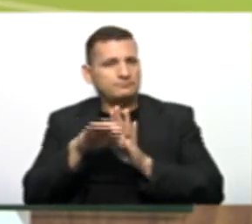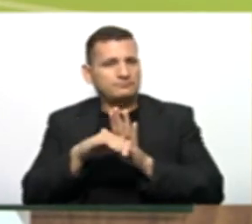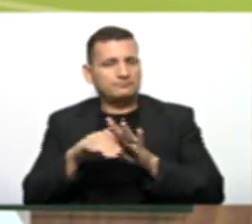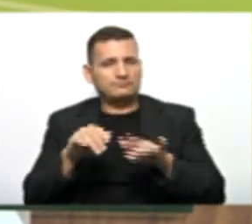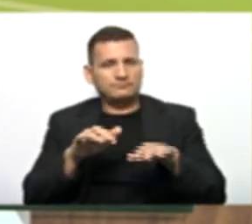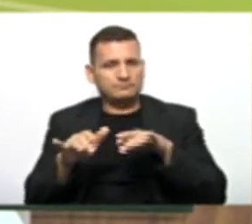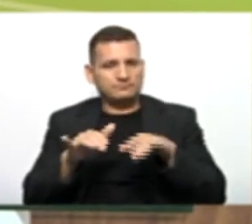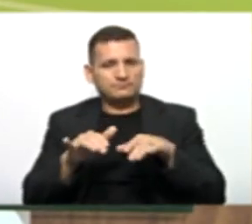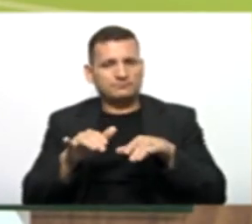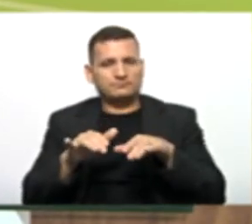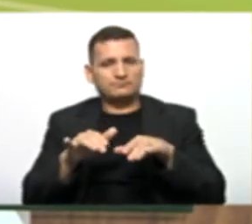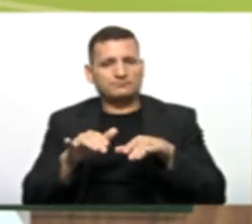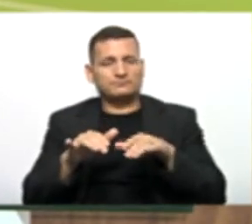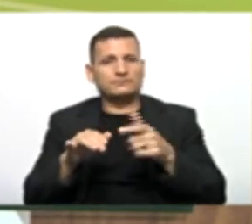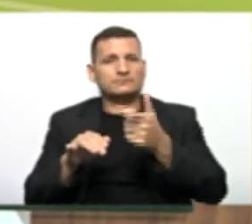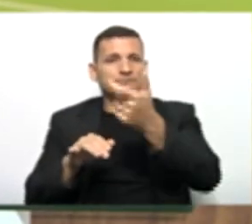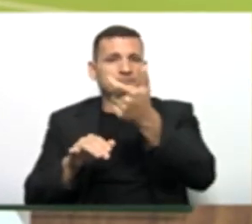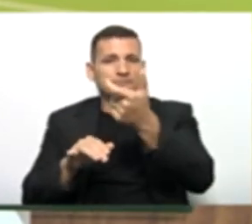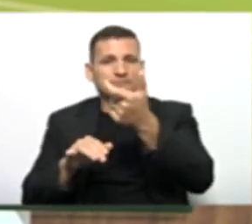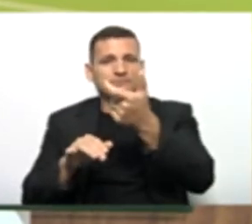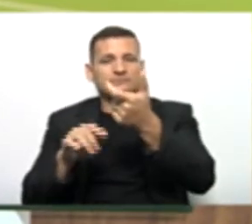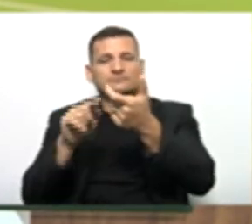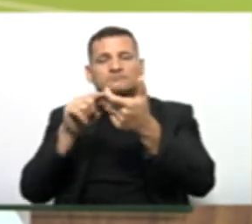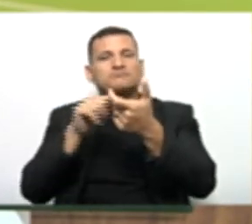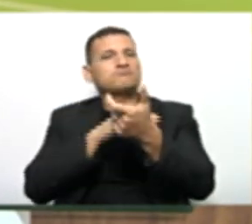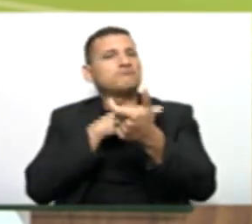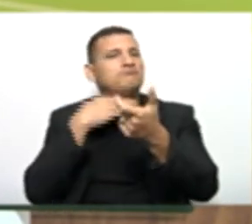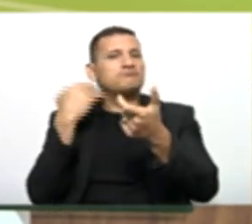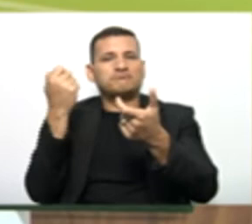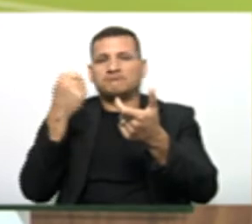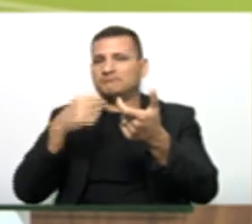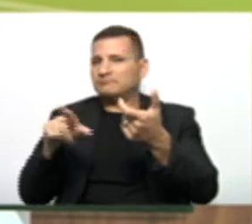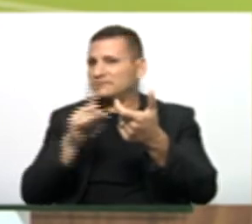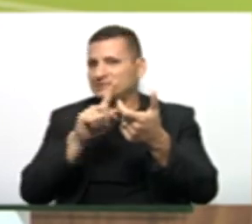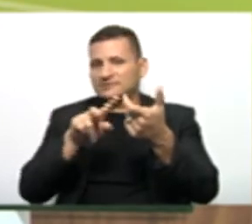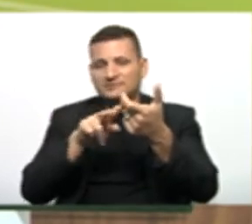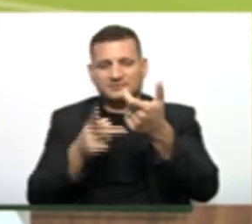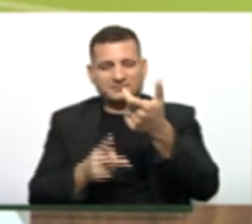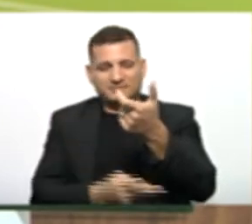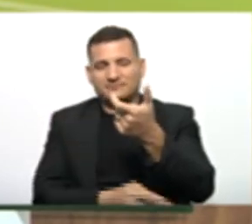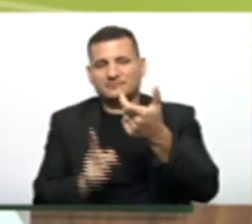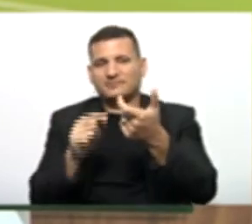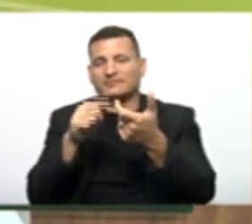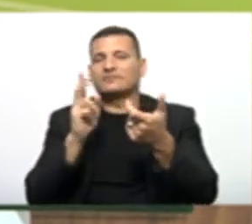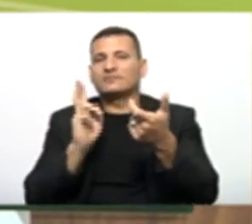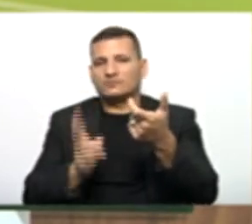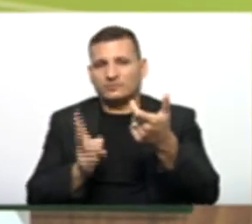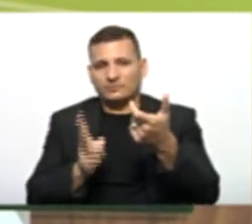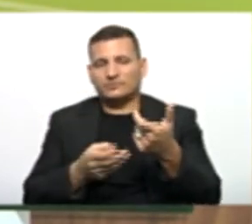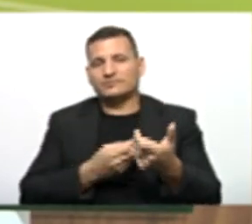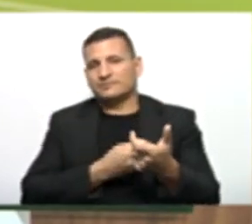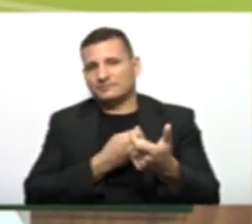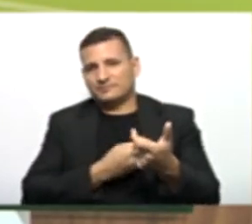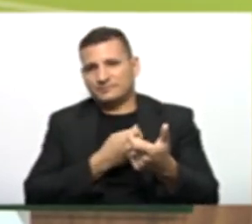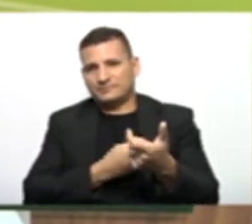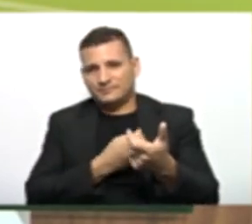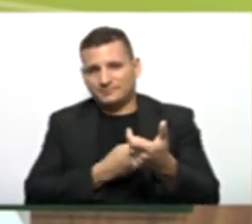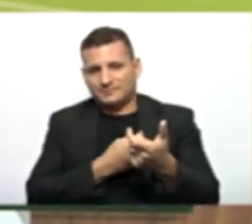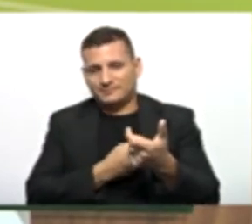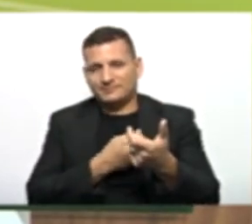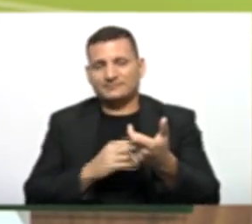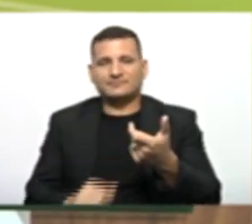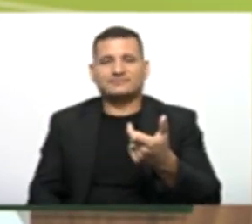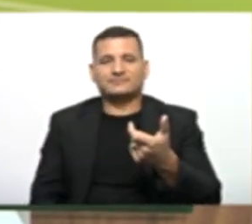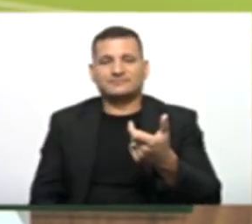a classe pai não precisa morrer para passar, não. Ela continua existindo ali e ela herda, passa para